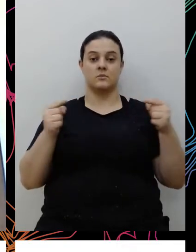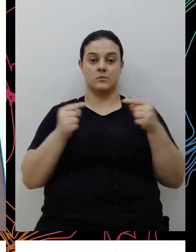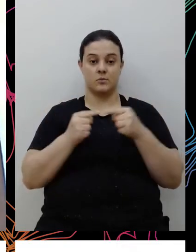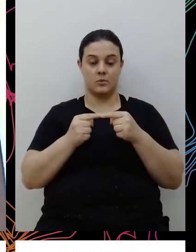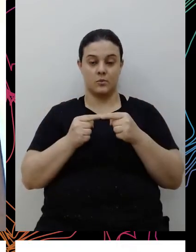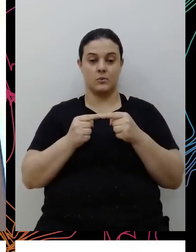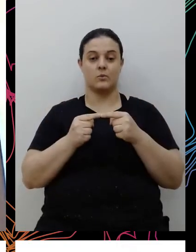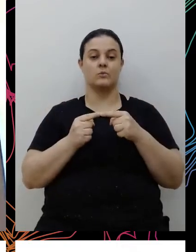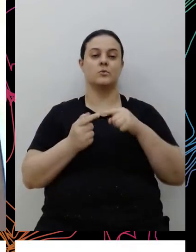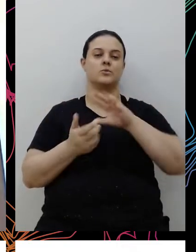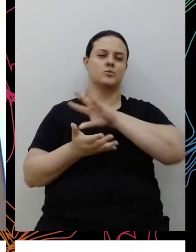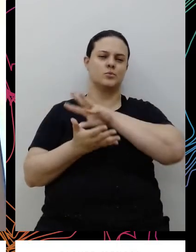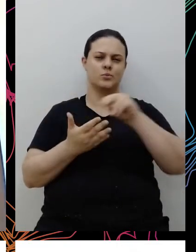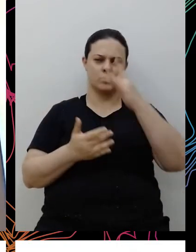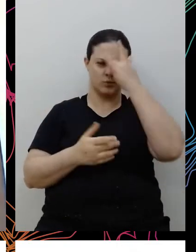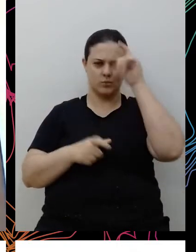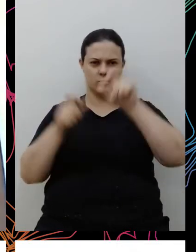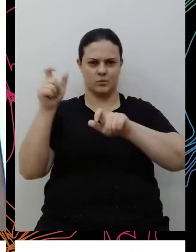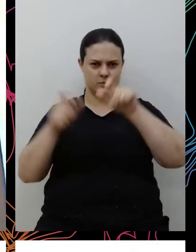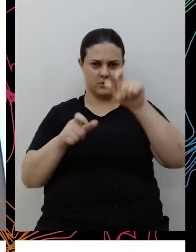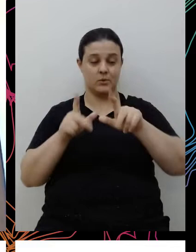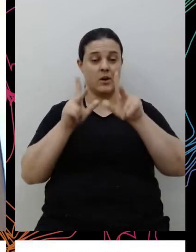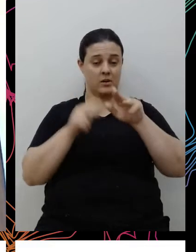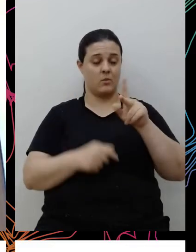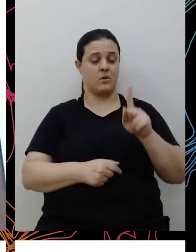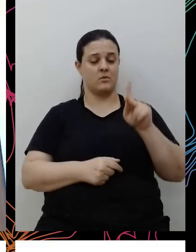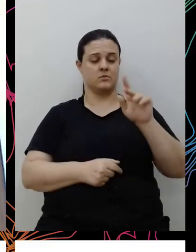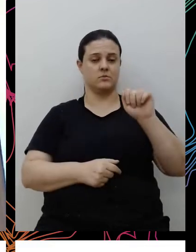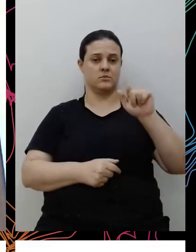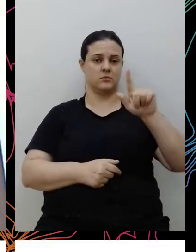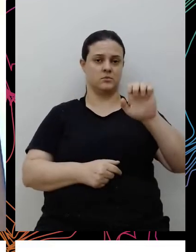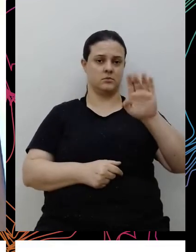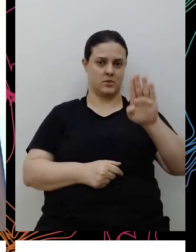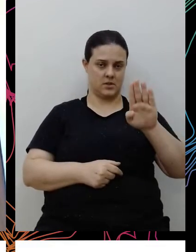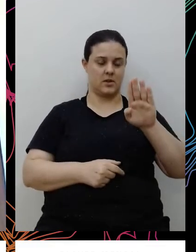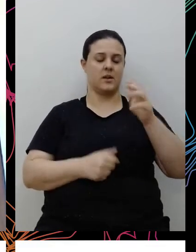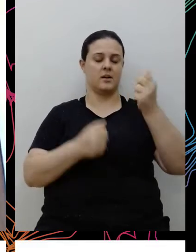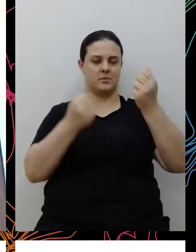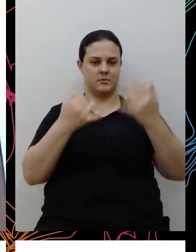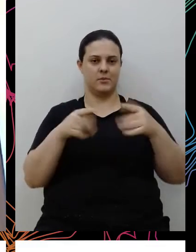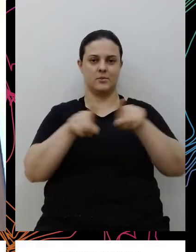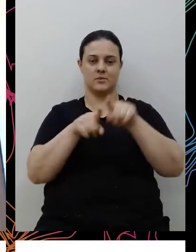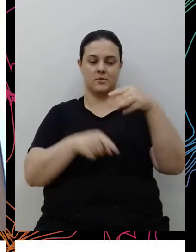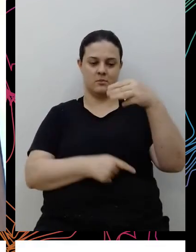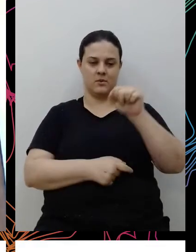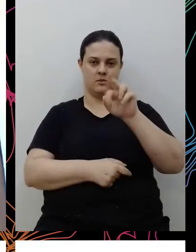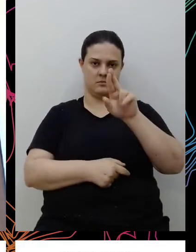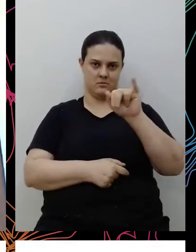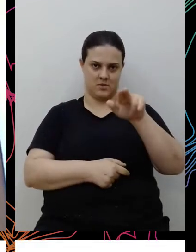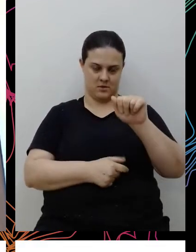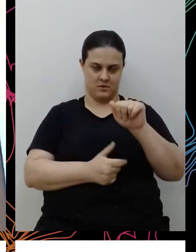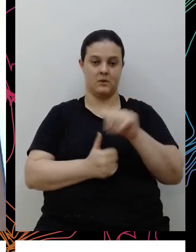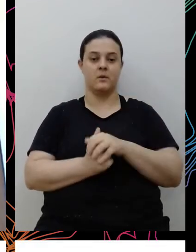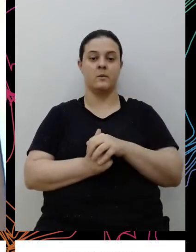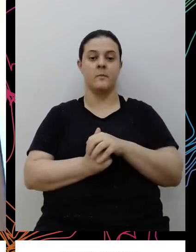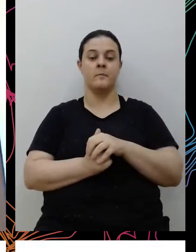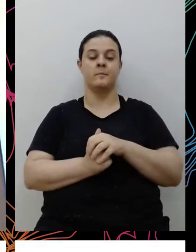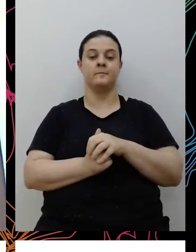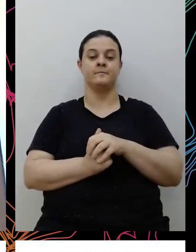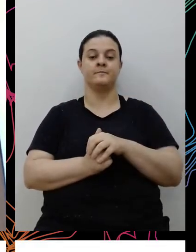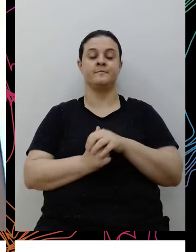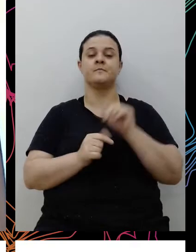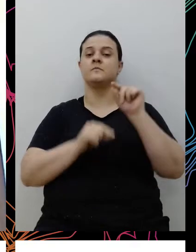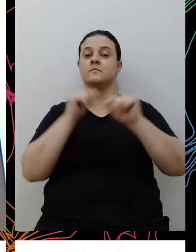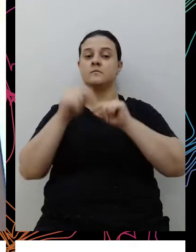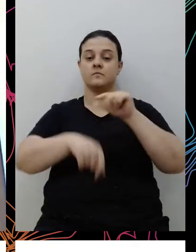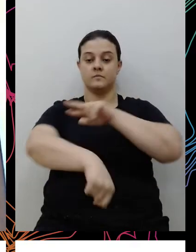a todos os atores sociais, como o Caleb colocou e como a Marina colocou no início da aula do painel, né? E no que toca aí a questão